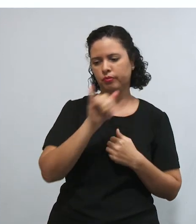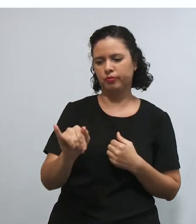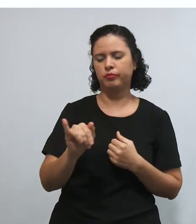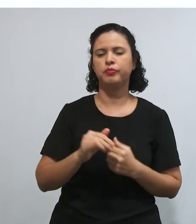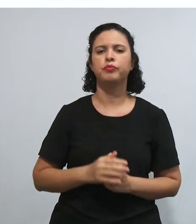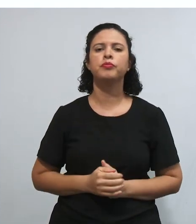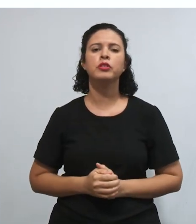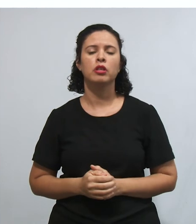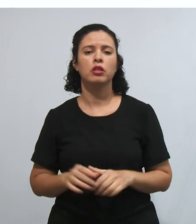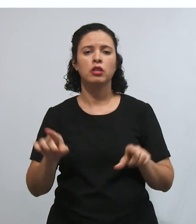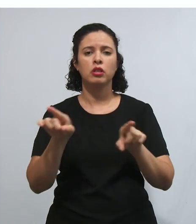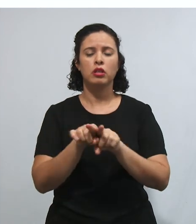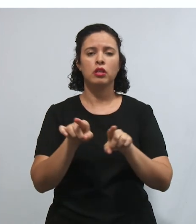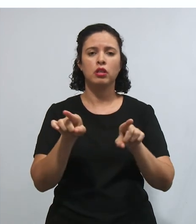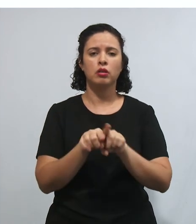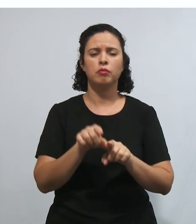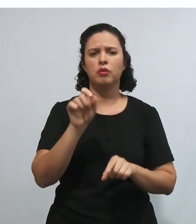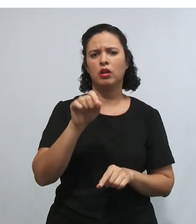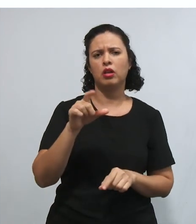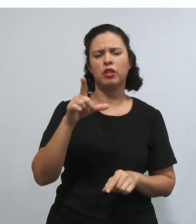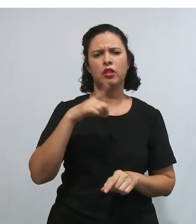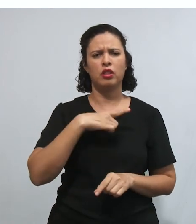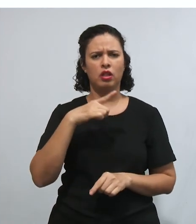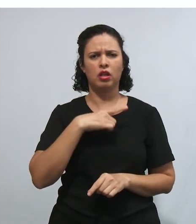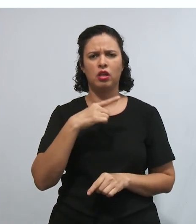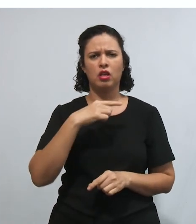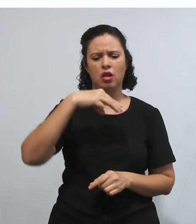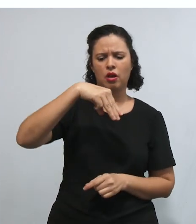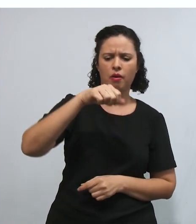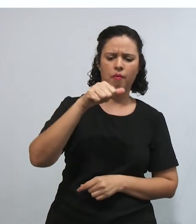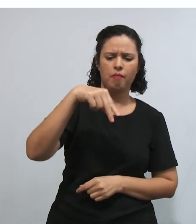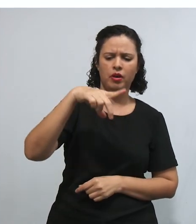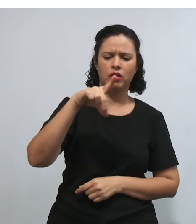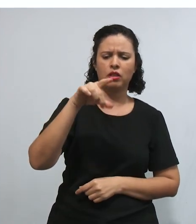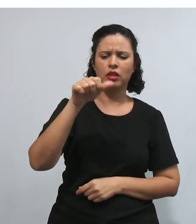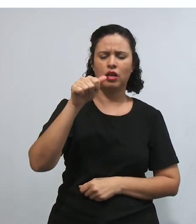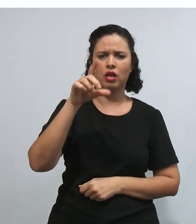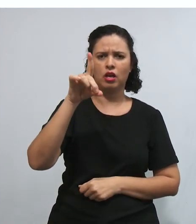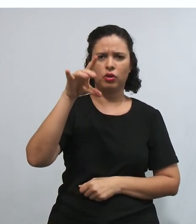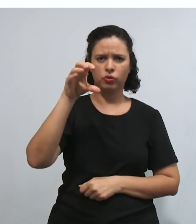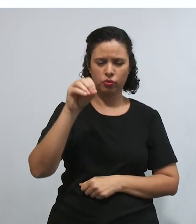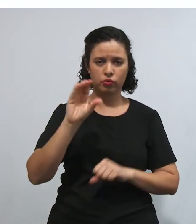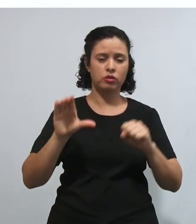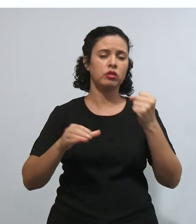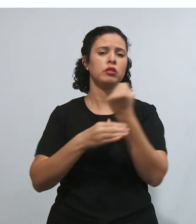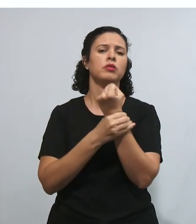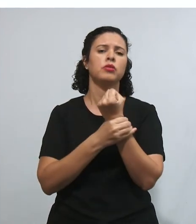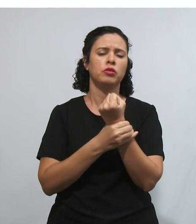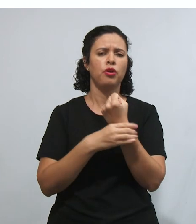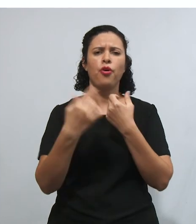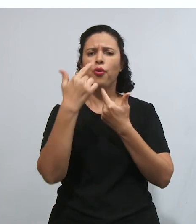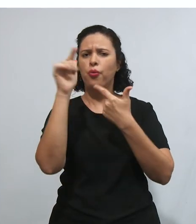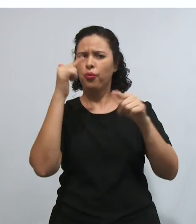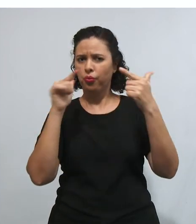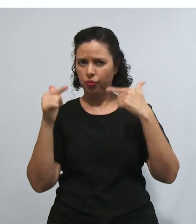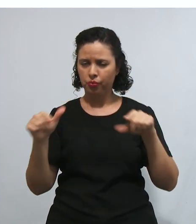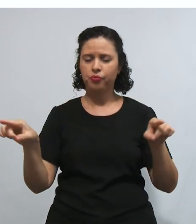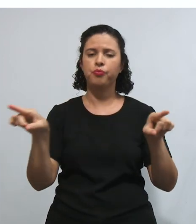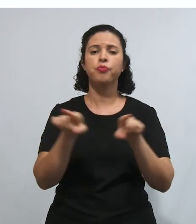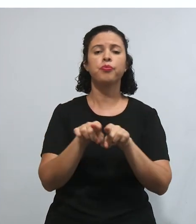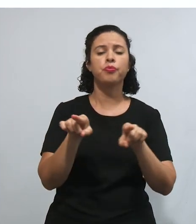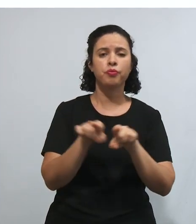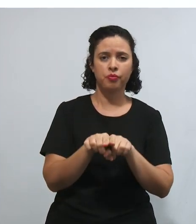também, por exemplo, o mandado de injunção, nós temos o mandado de segurança, entre outros remédios constitucionais, tá?